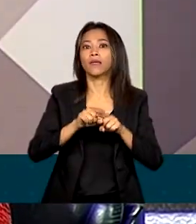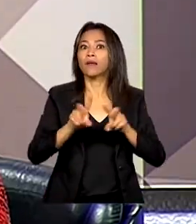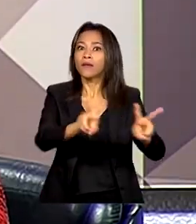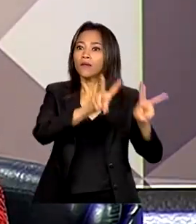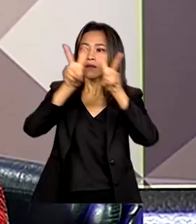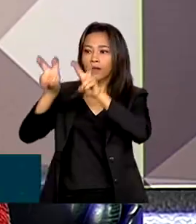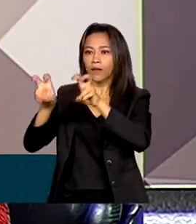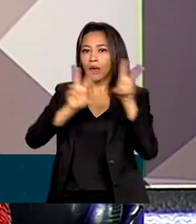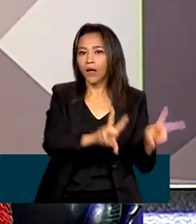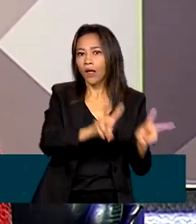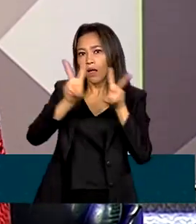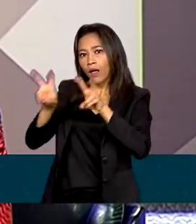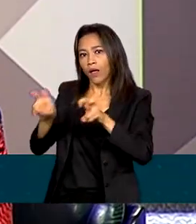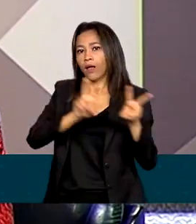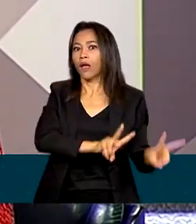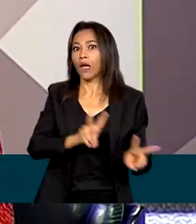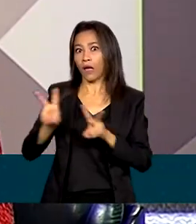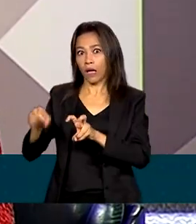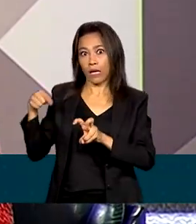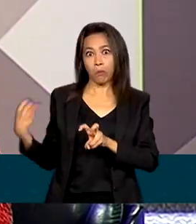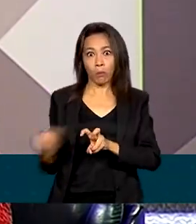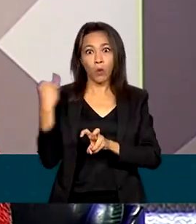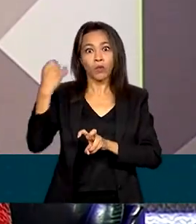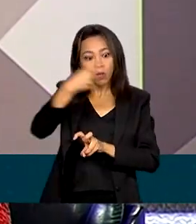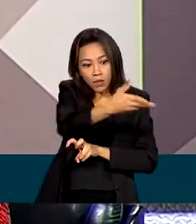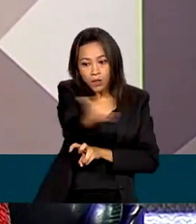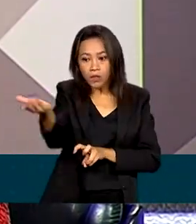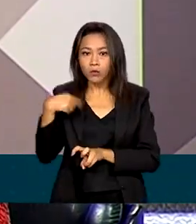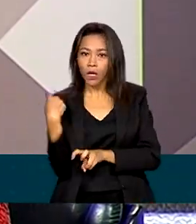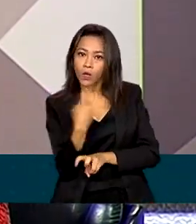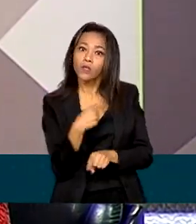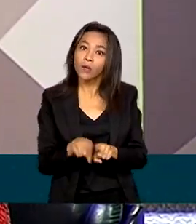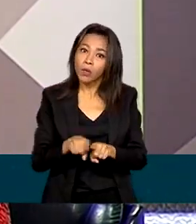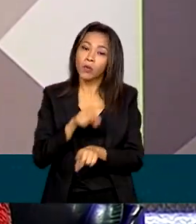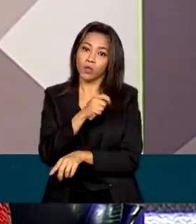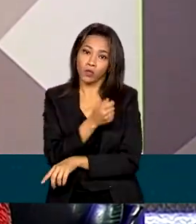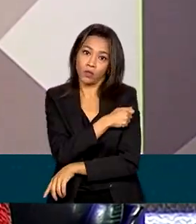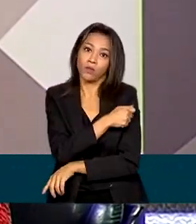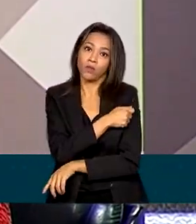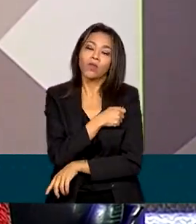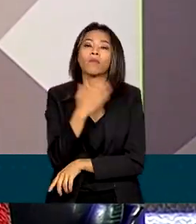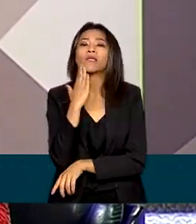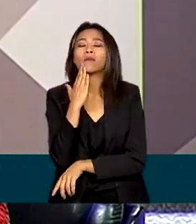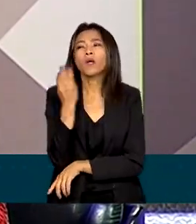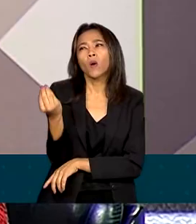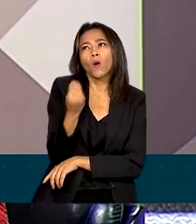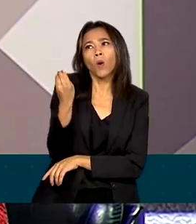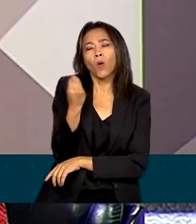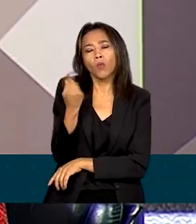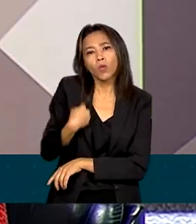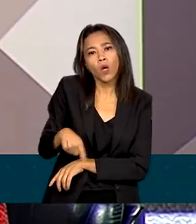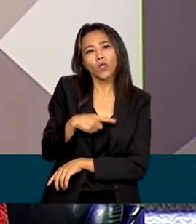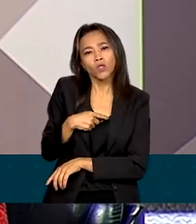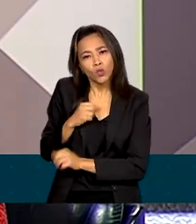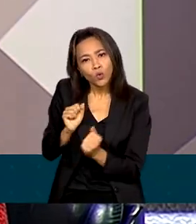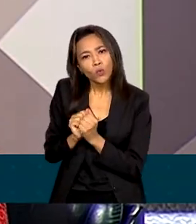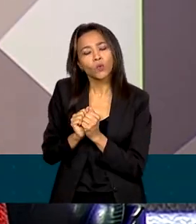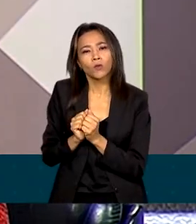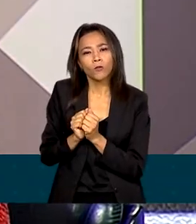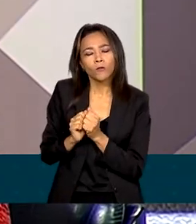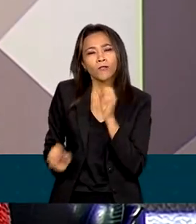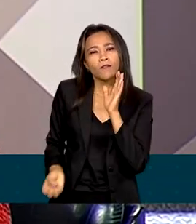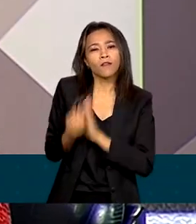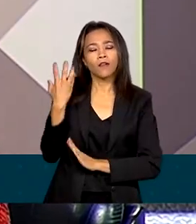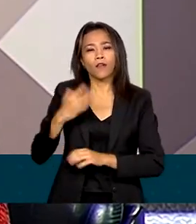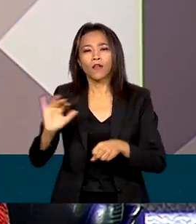que são relevantes para nós, para os estudantes, e pensarmos também como que a gente consegue em conjunto criar mecanismos,